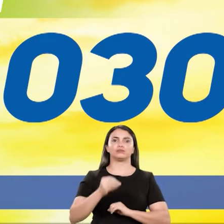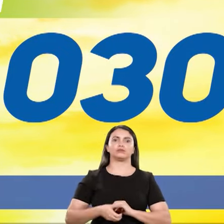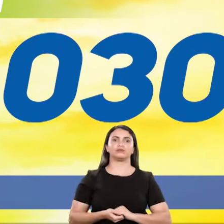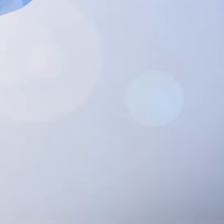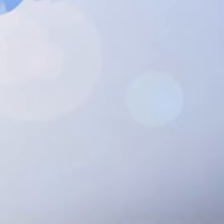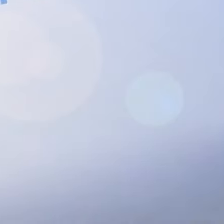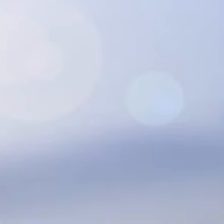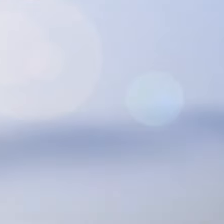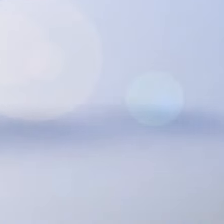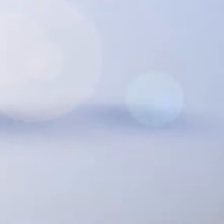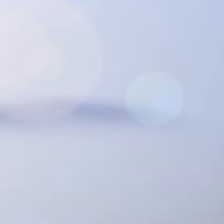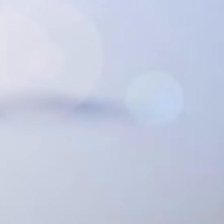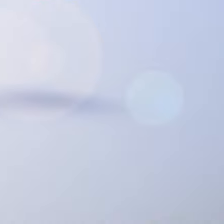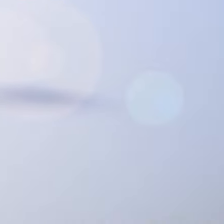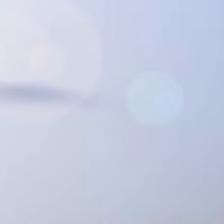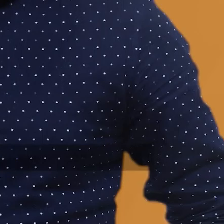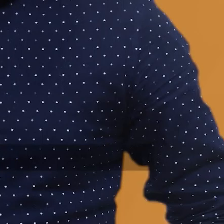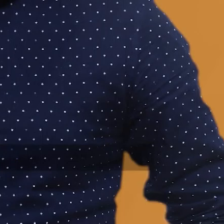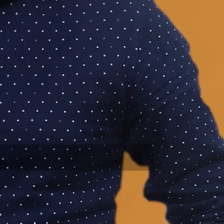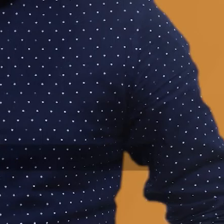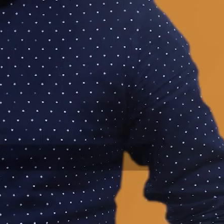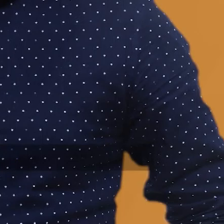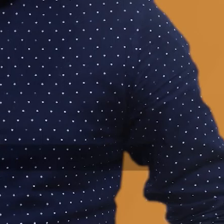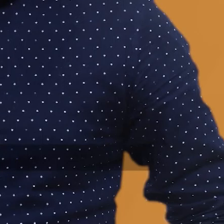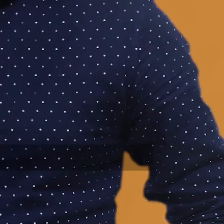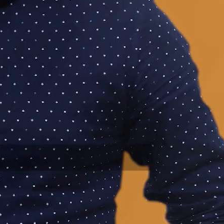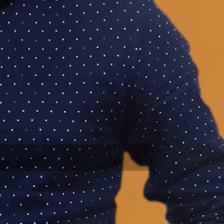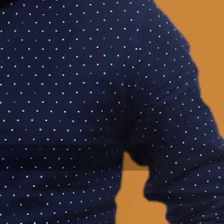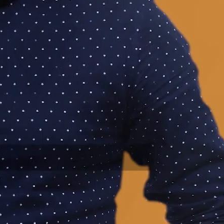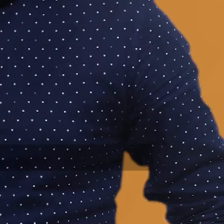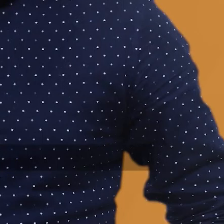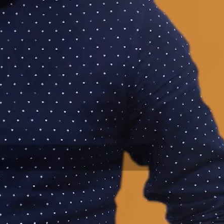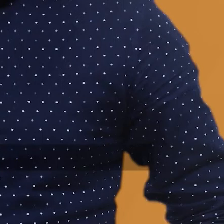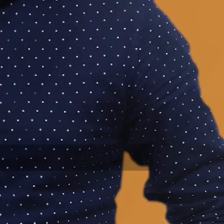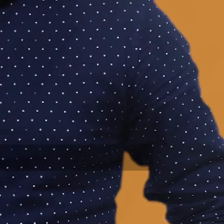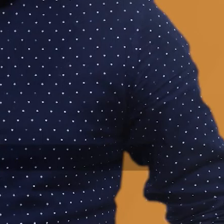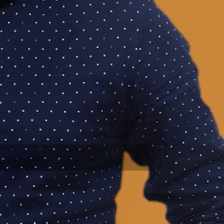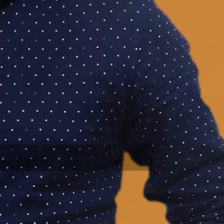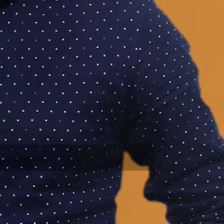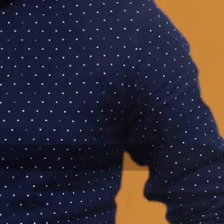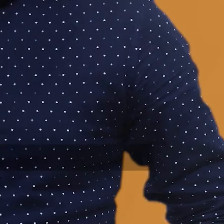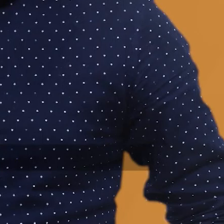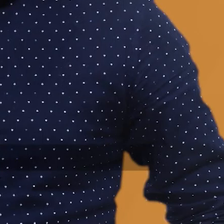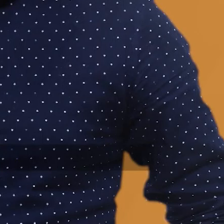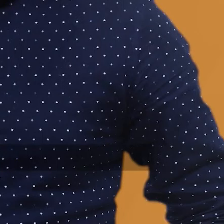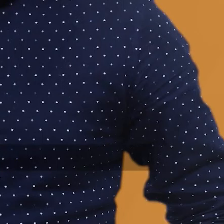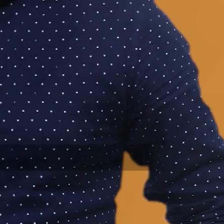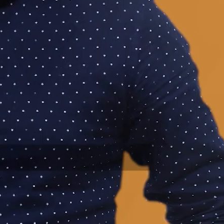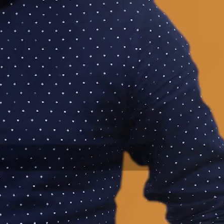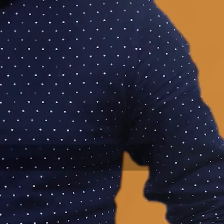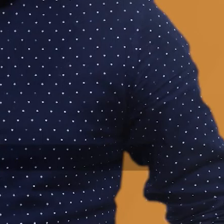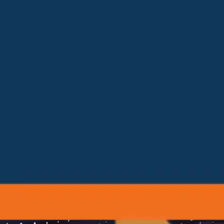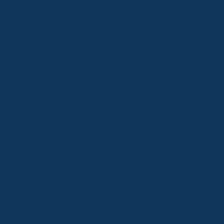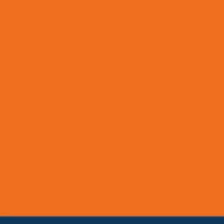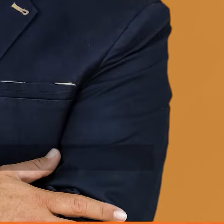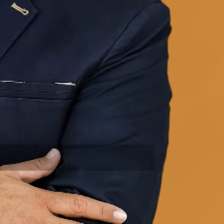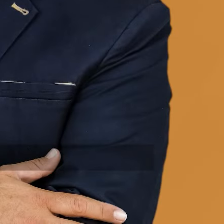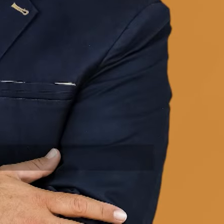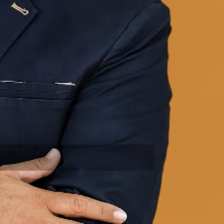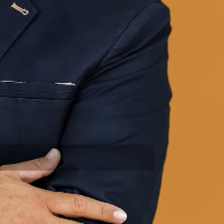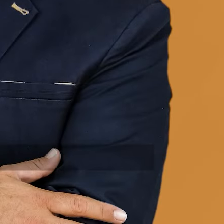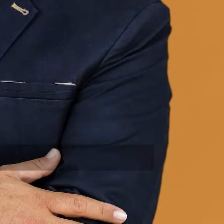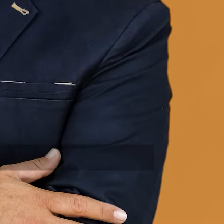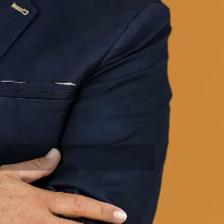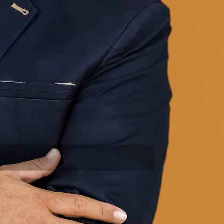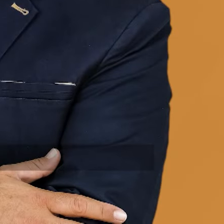44030. Para deputado estadual, vote 3001. Paulo Nova Visão. Para